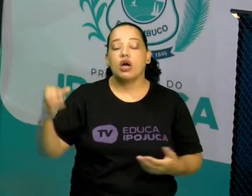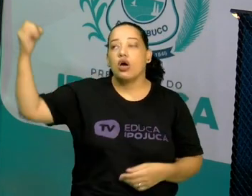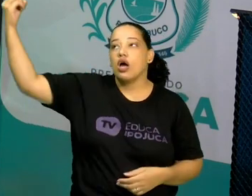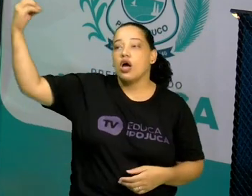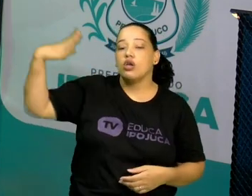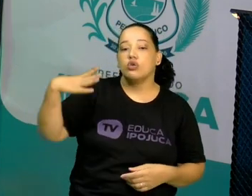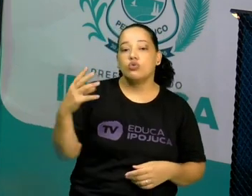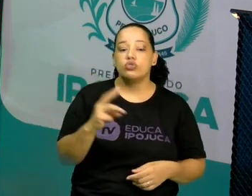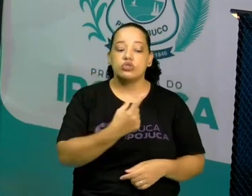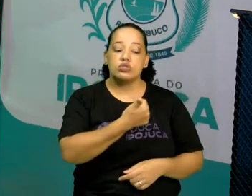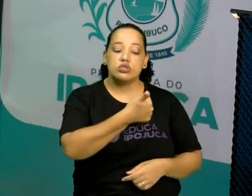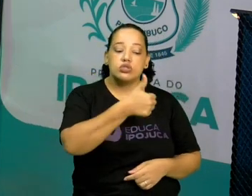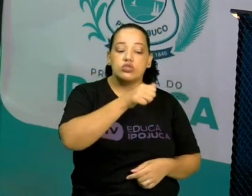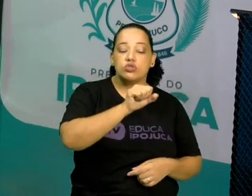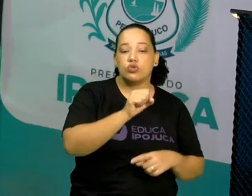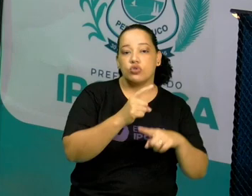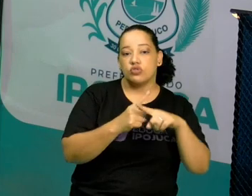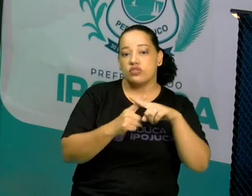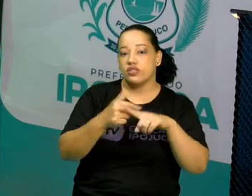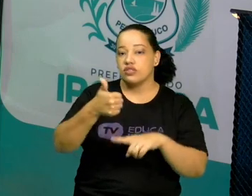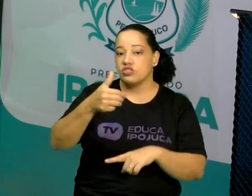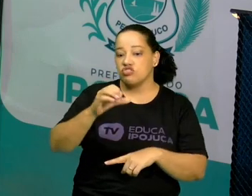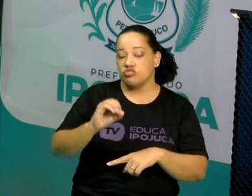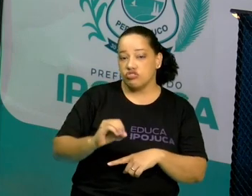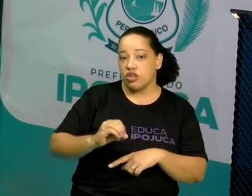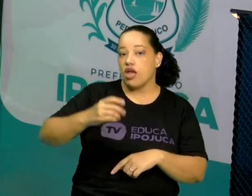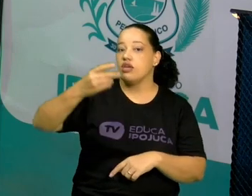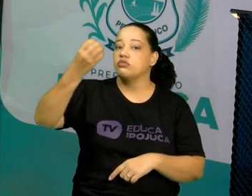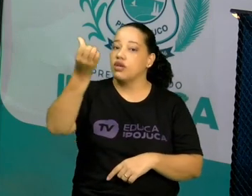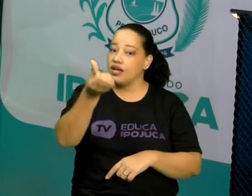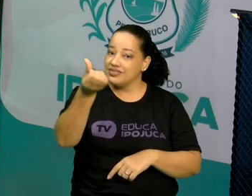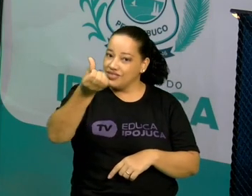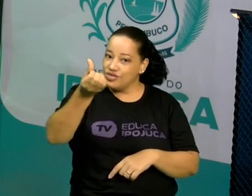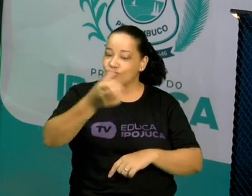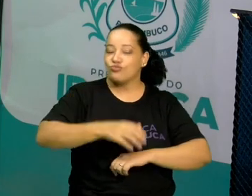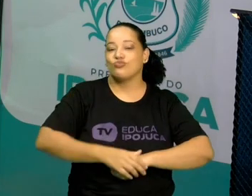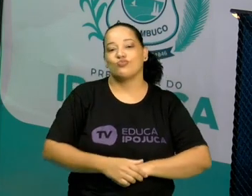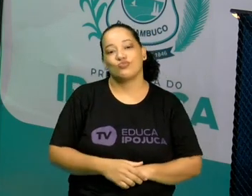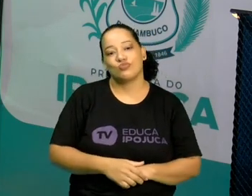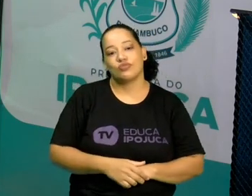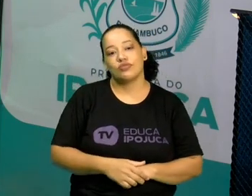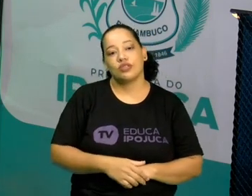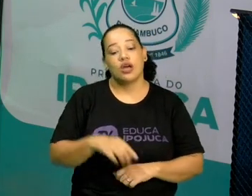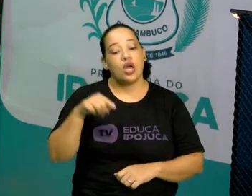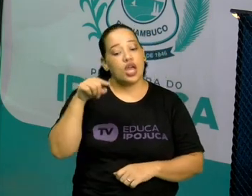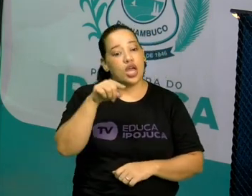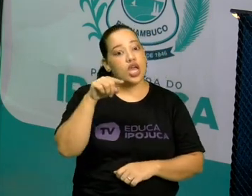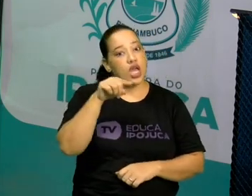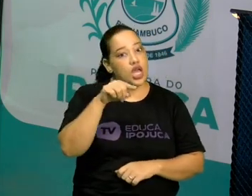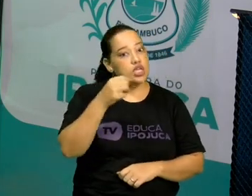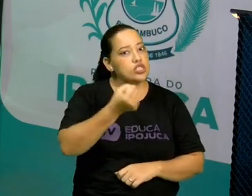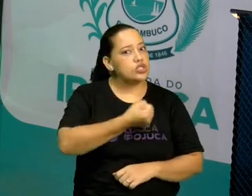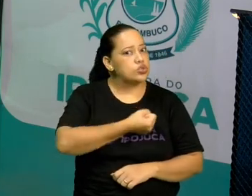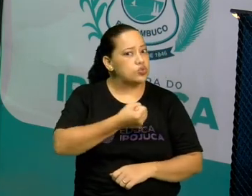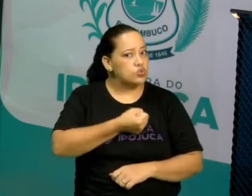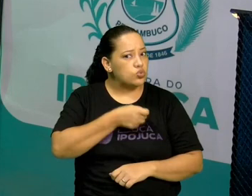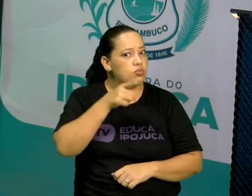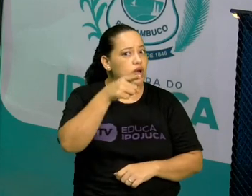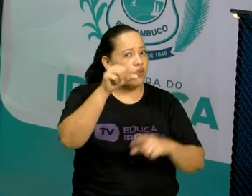10 elevado a 6. Mas, calma. Este número está em notação científica?